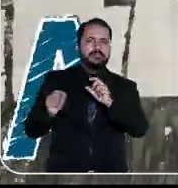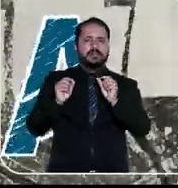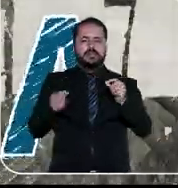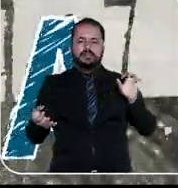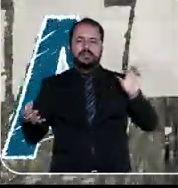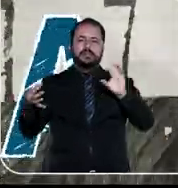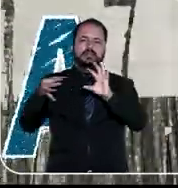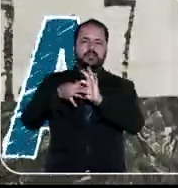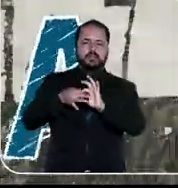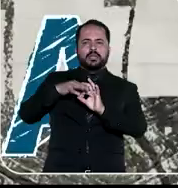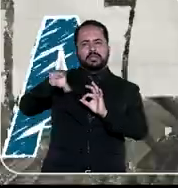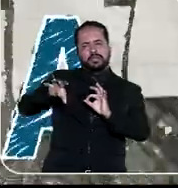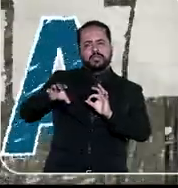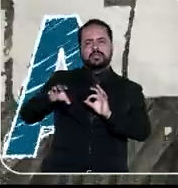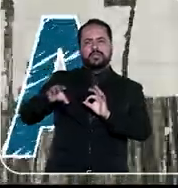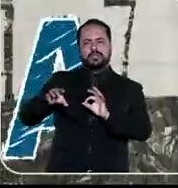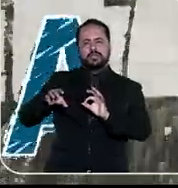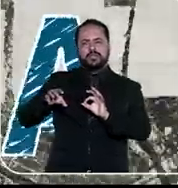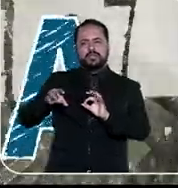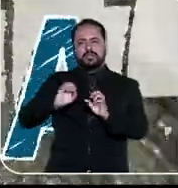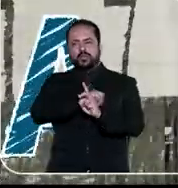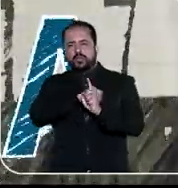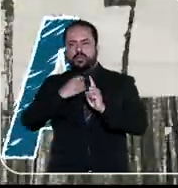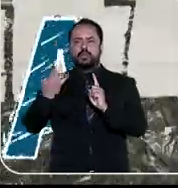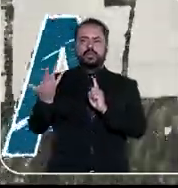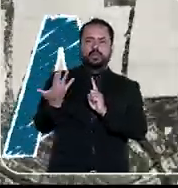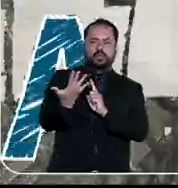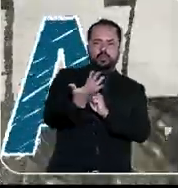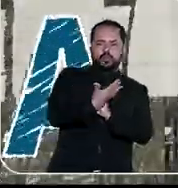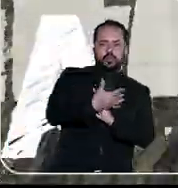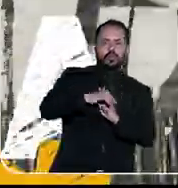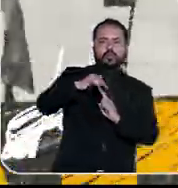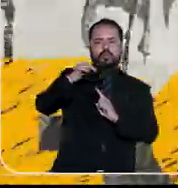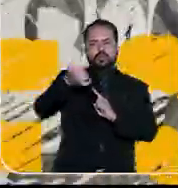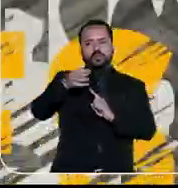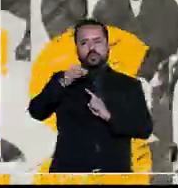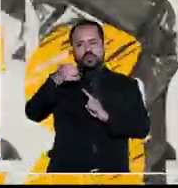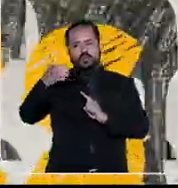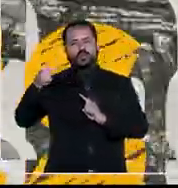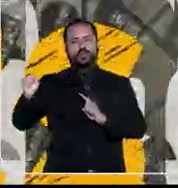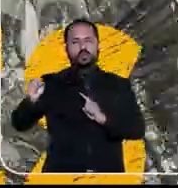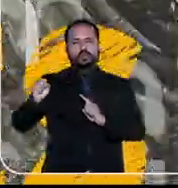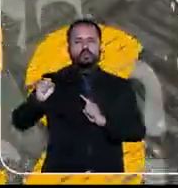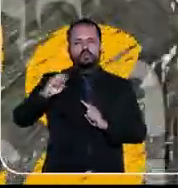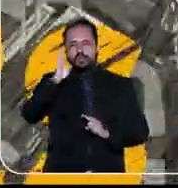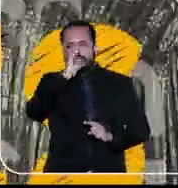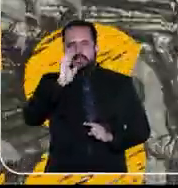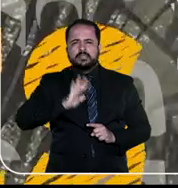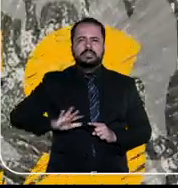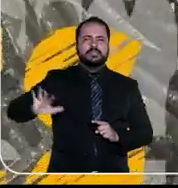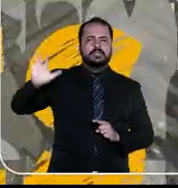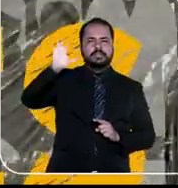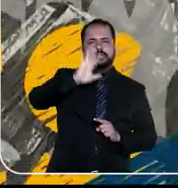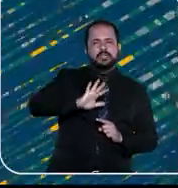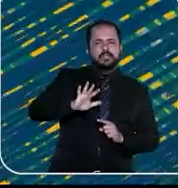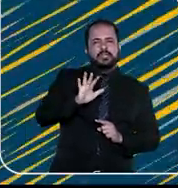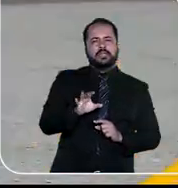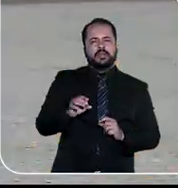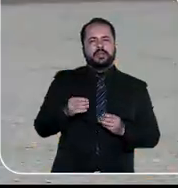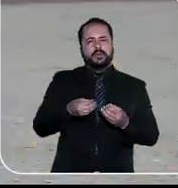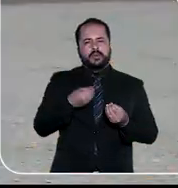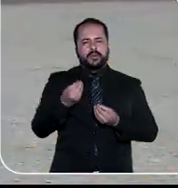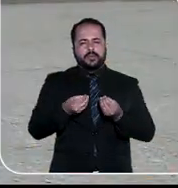assuntos estão diretamente ligados ao nosso dia a dia e afetam a vida de mais de 200 milhões de brasileiros.